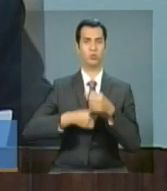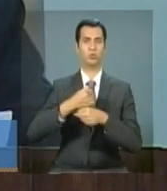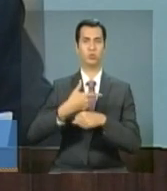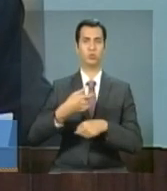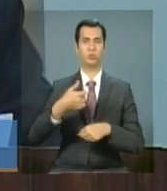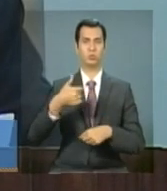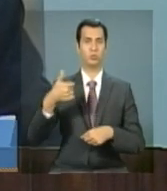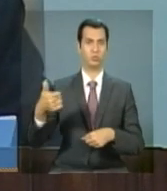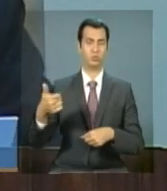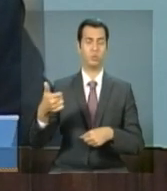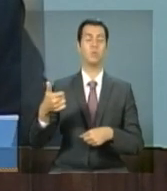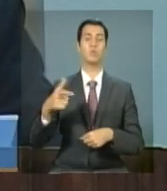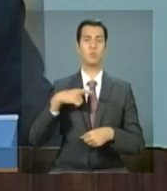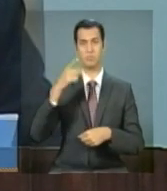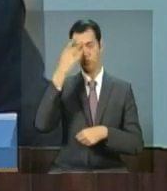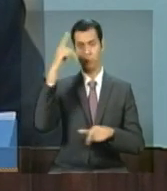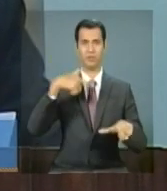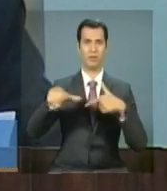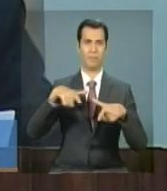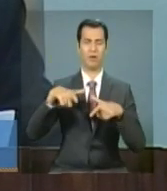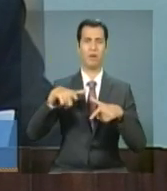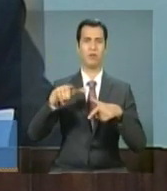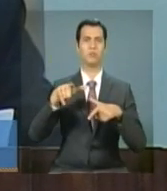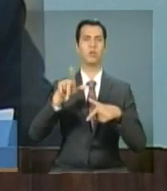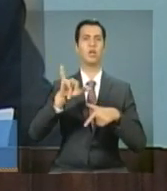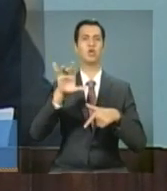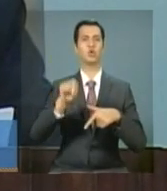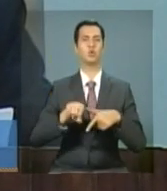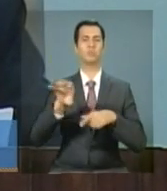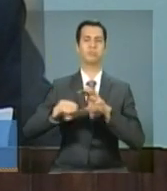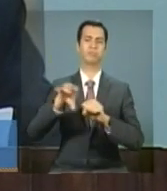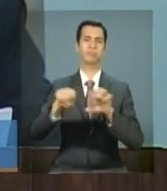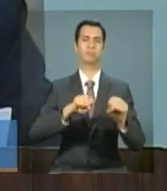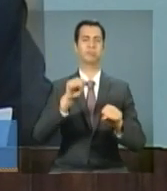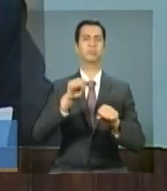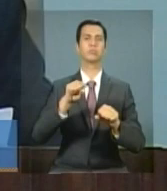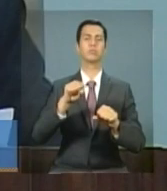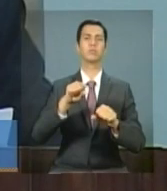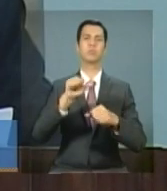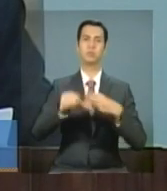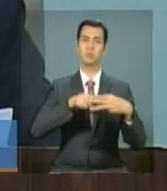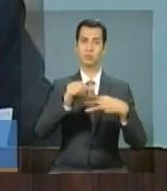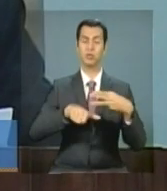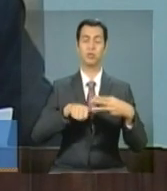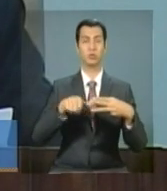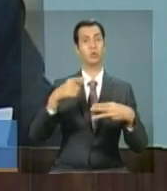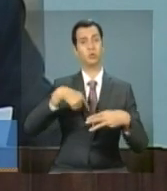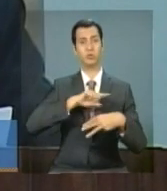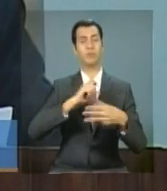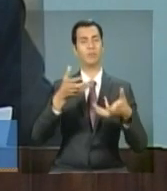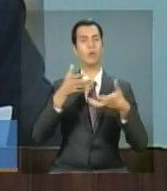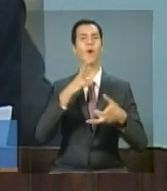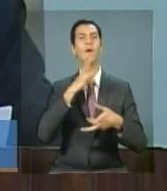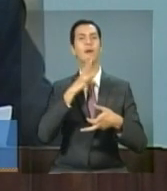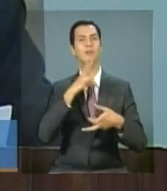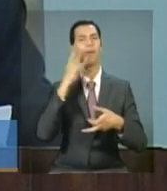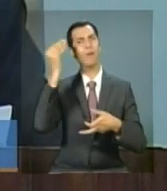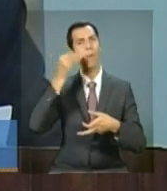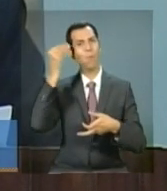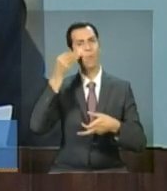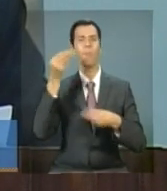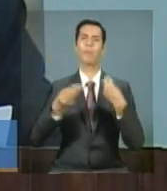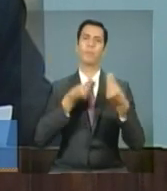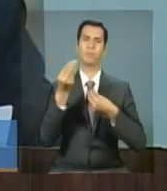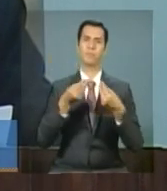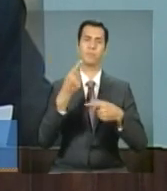no Cade Único. Gostaríamos de conhecer iniciativas na área da reciclagem para reproduzirem nosso município, que tem hoje um dos